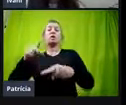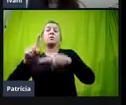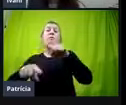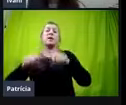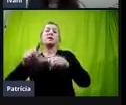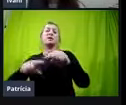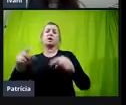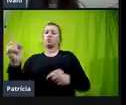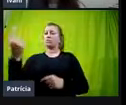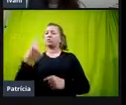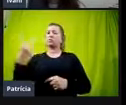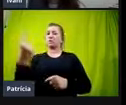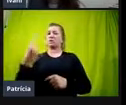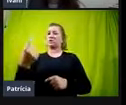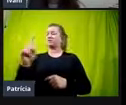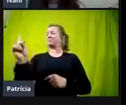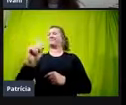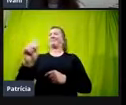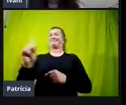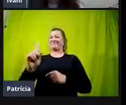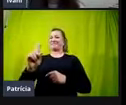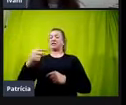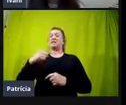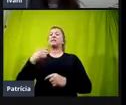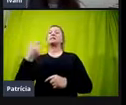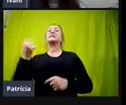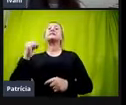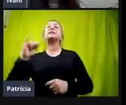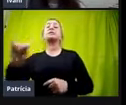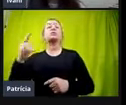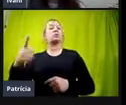faz nada, se eu não tenho o processo